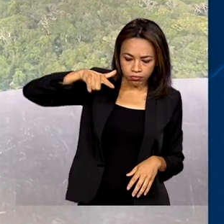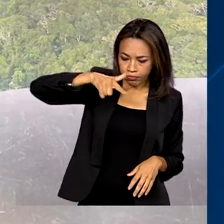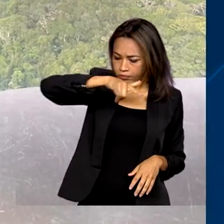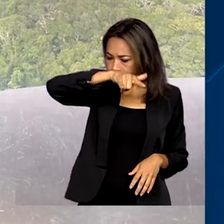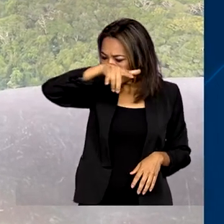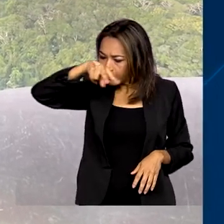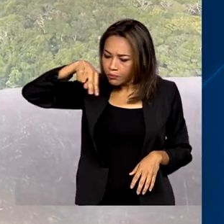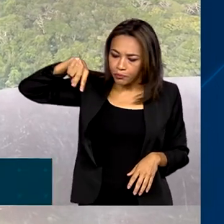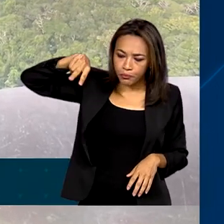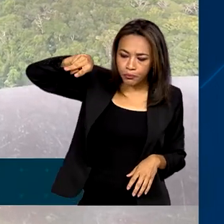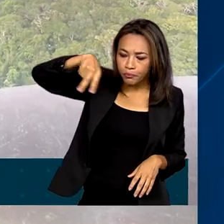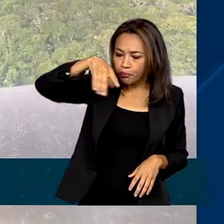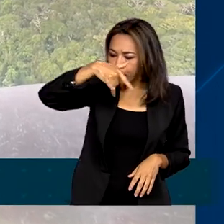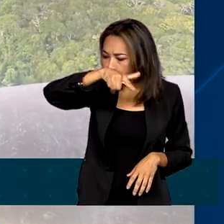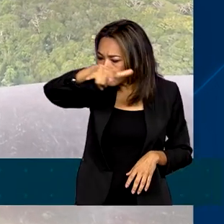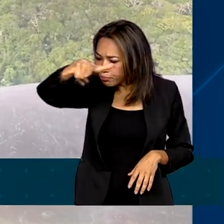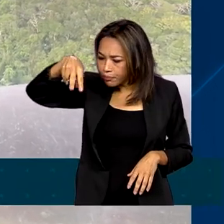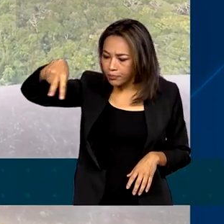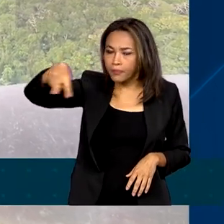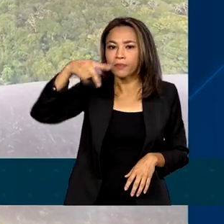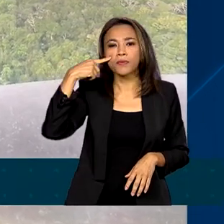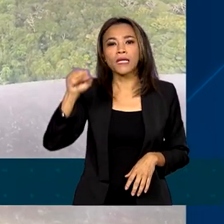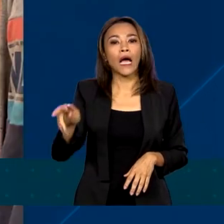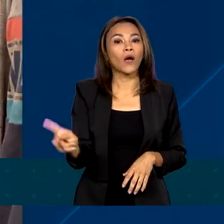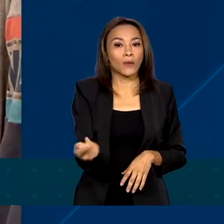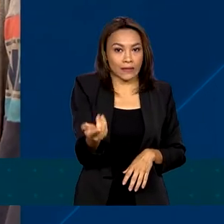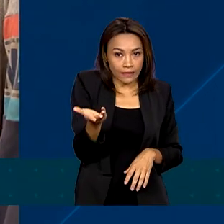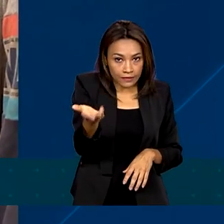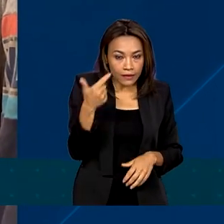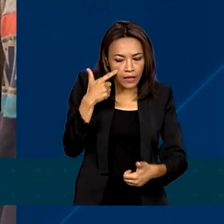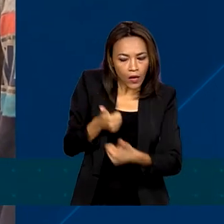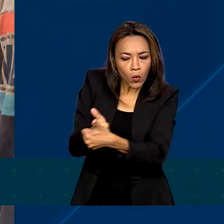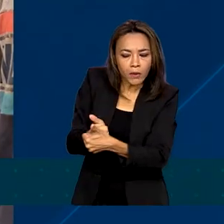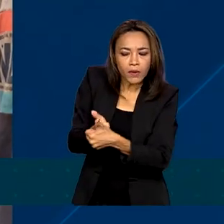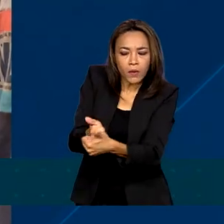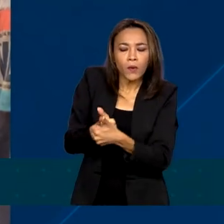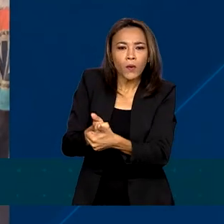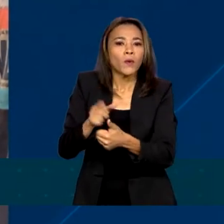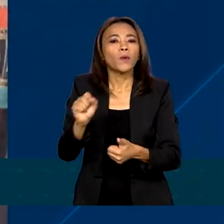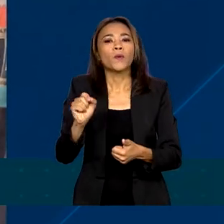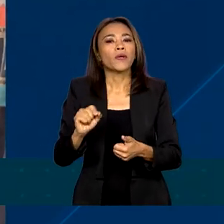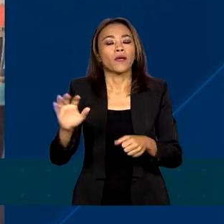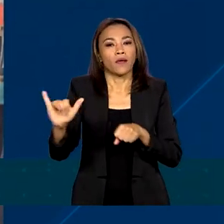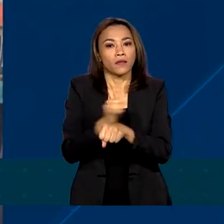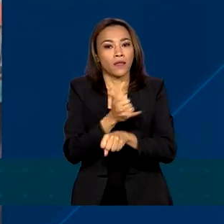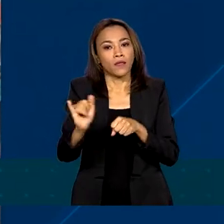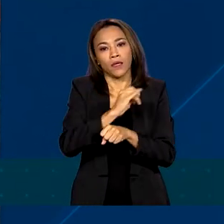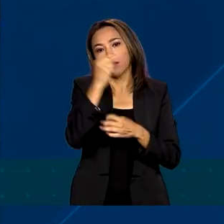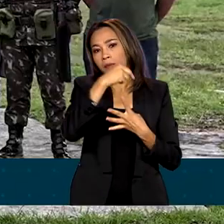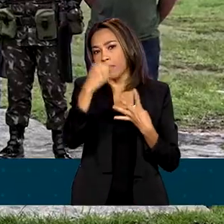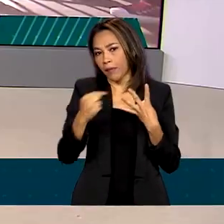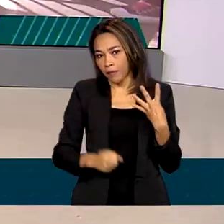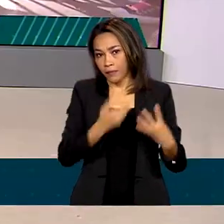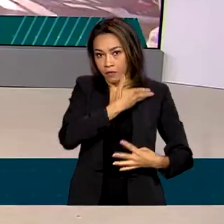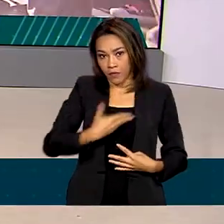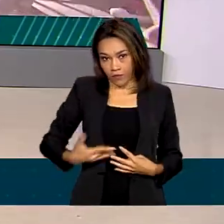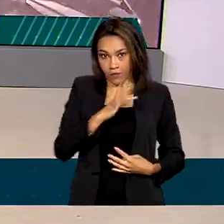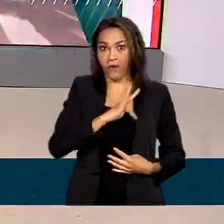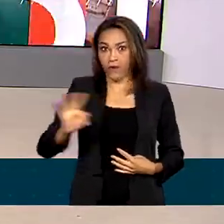afetada pelo garimpe ilegal e também acompanhou de perto as ações prioritárias que o governo federal tem executado.